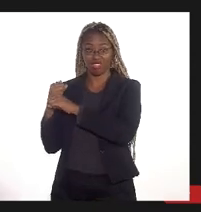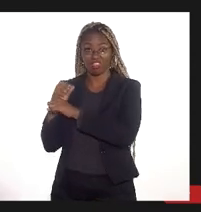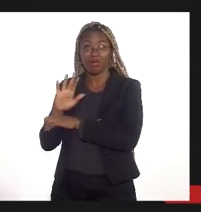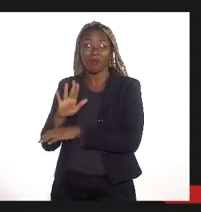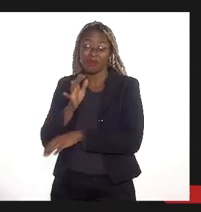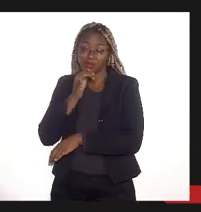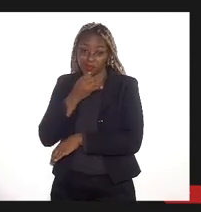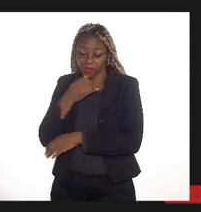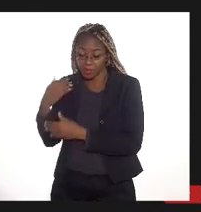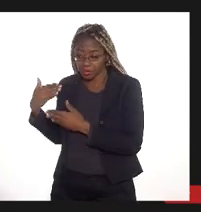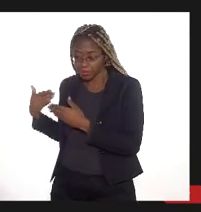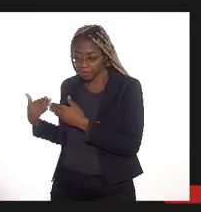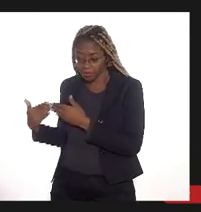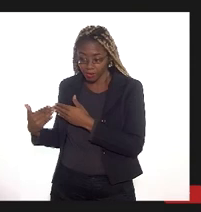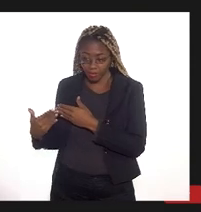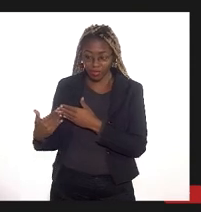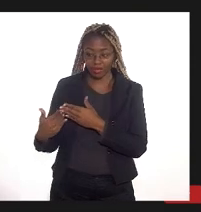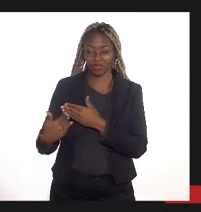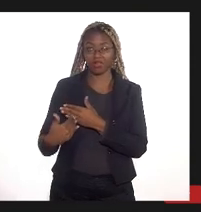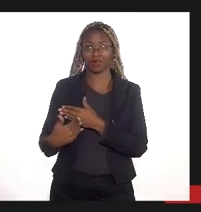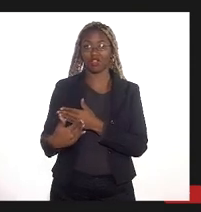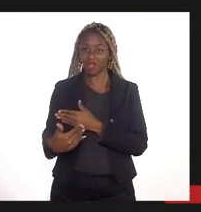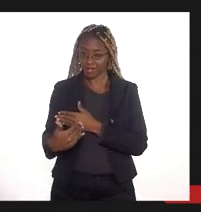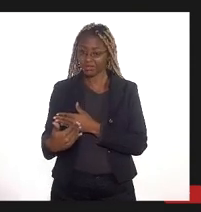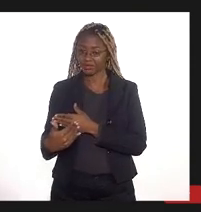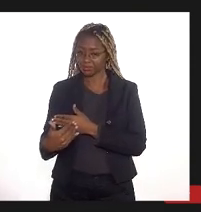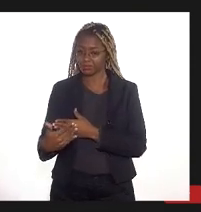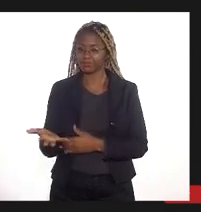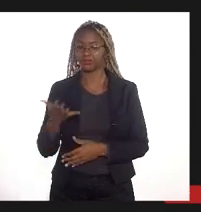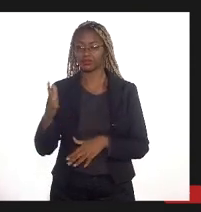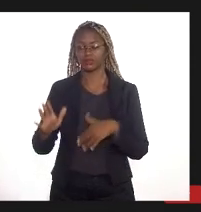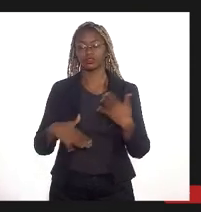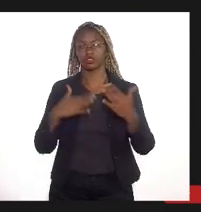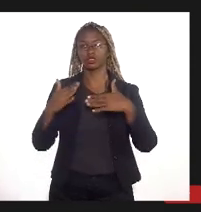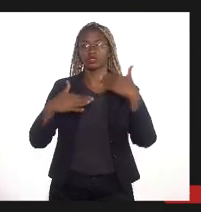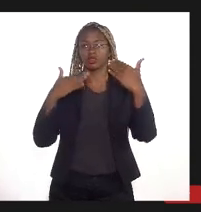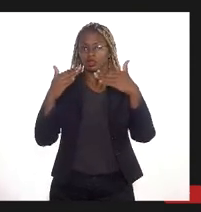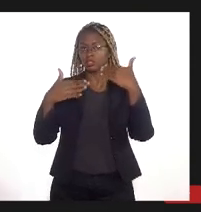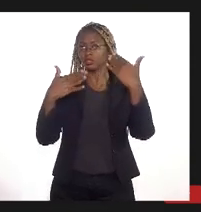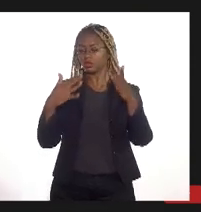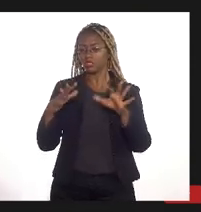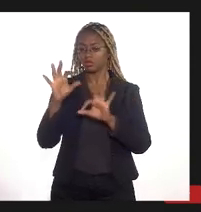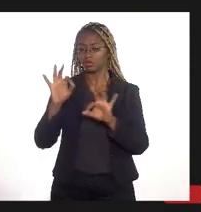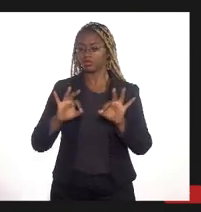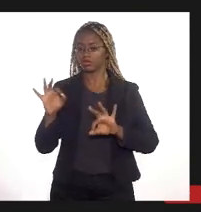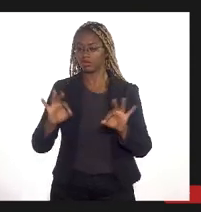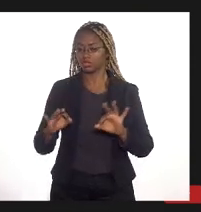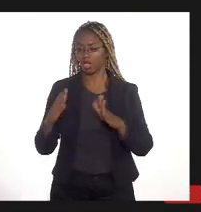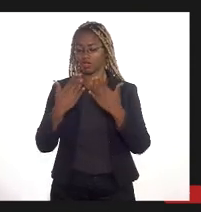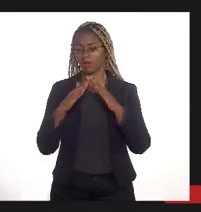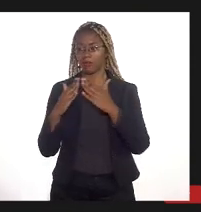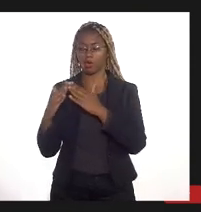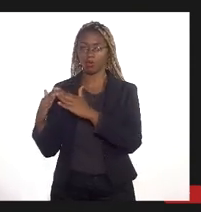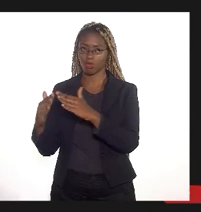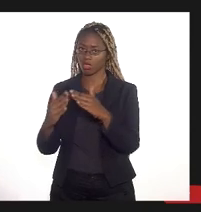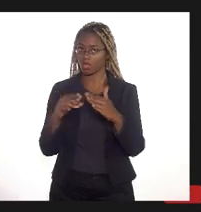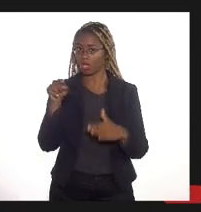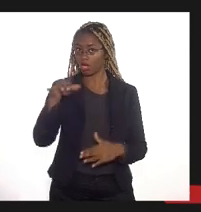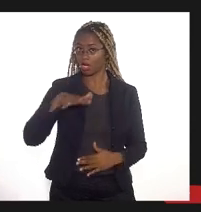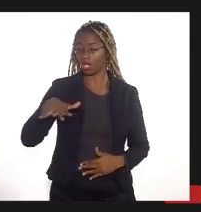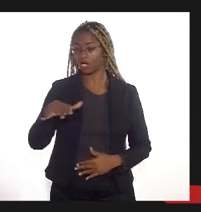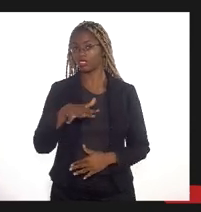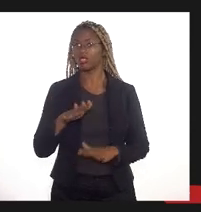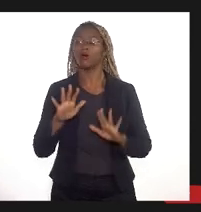a municipalidade quer desenvolver projetos imobiliários naquela região com